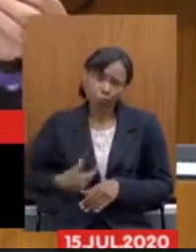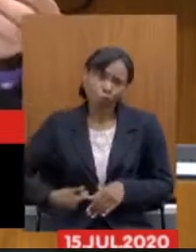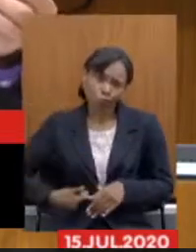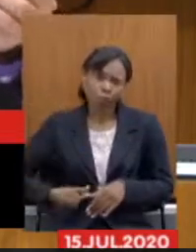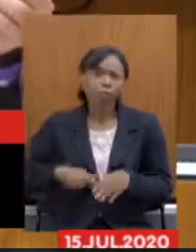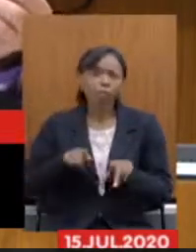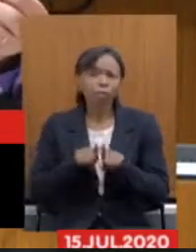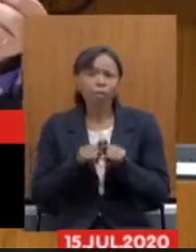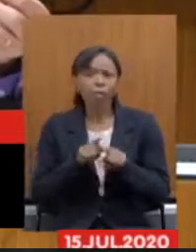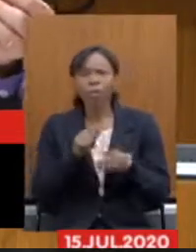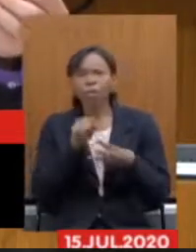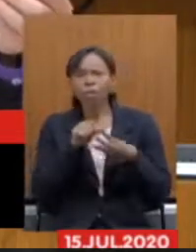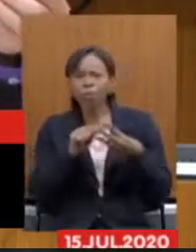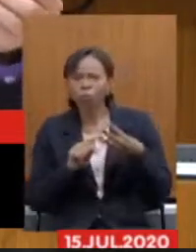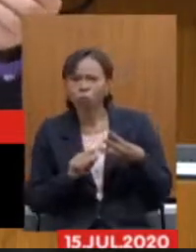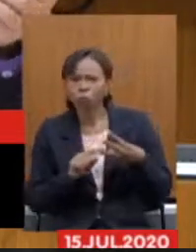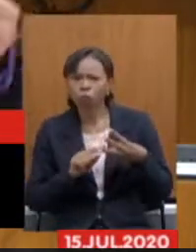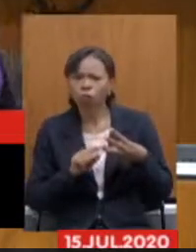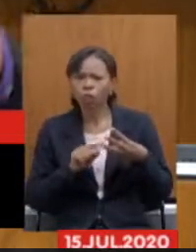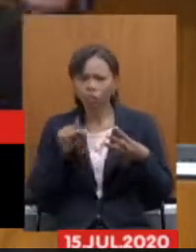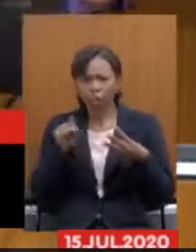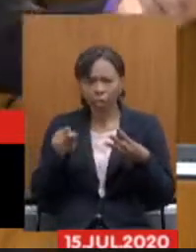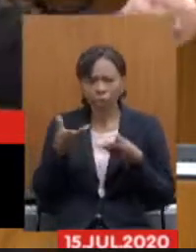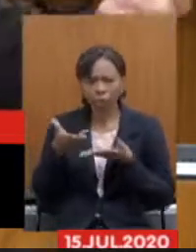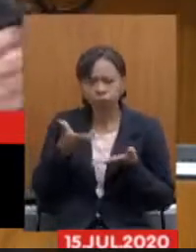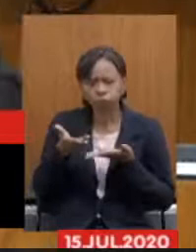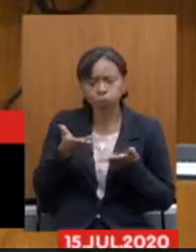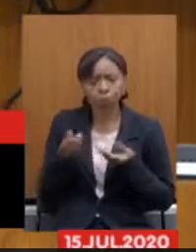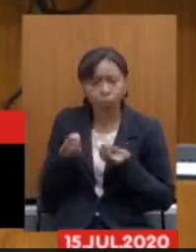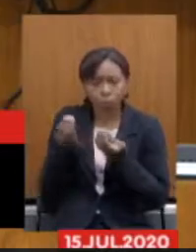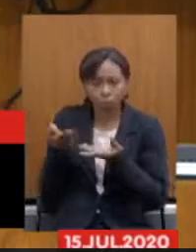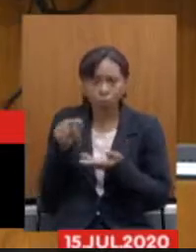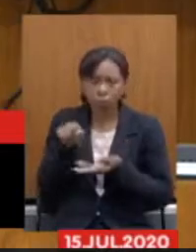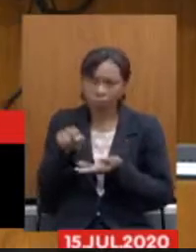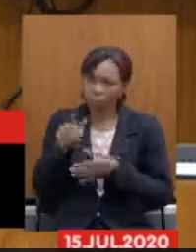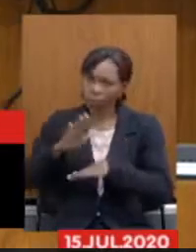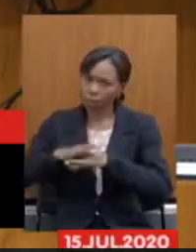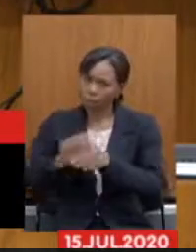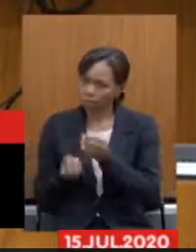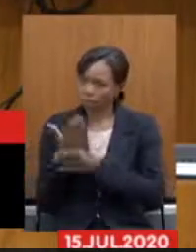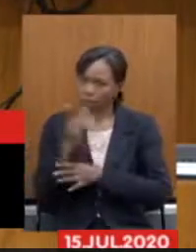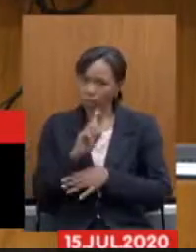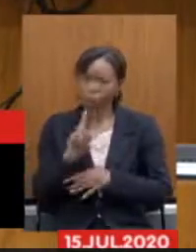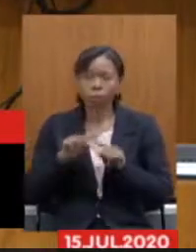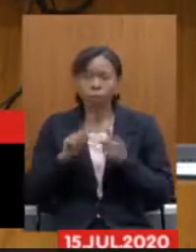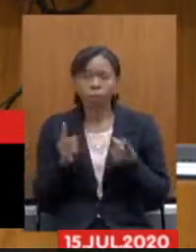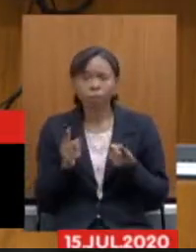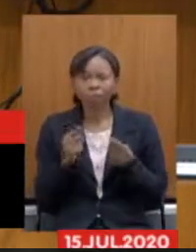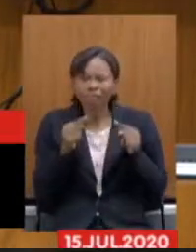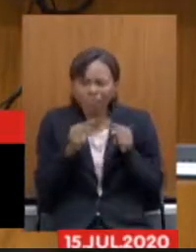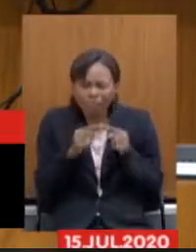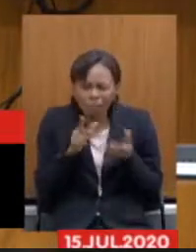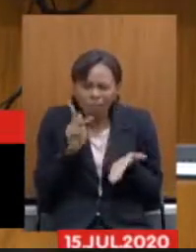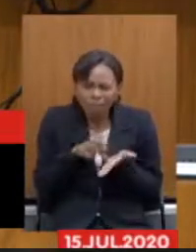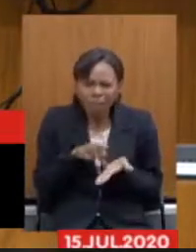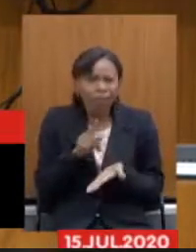que isso não partiu dele isso foi passado a ele eu tenho certeza disso não condizam com a verdade